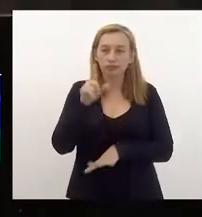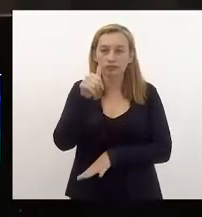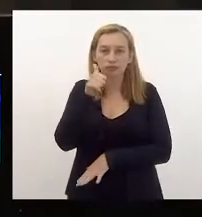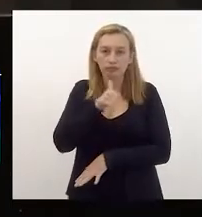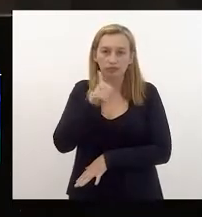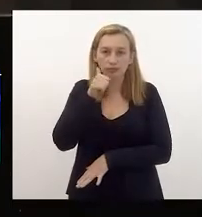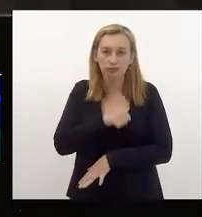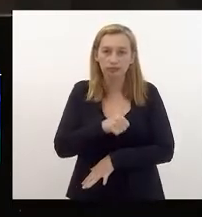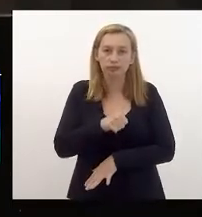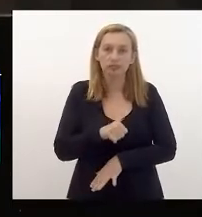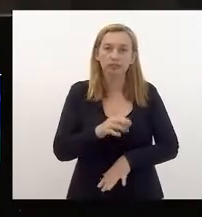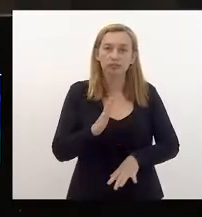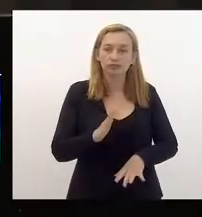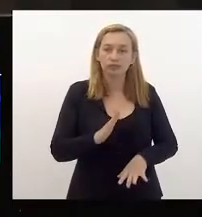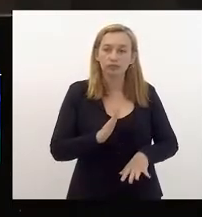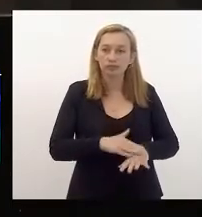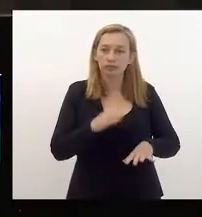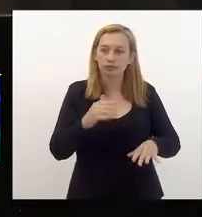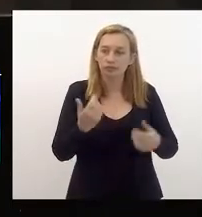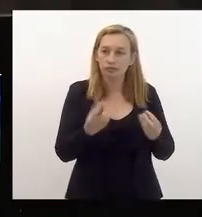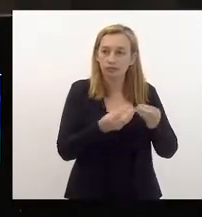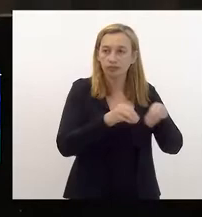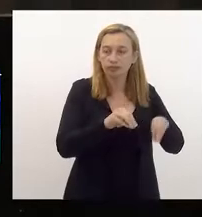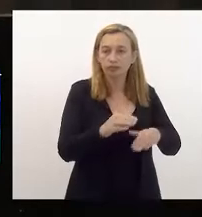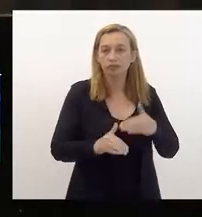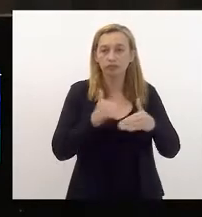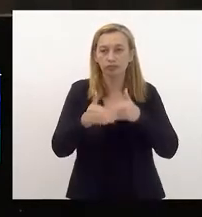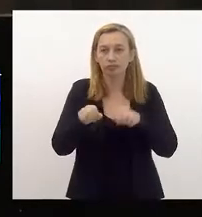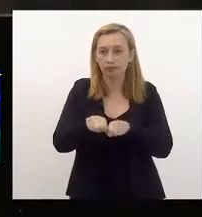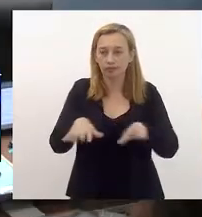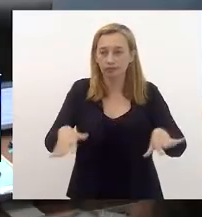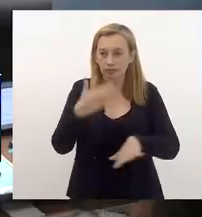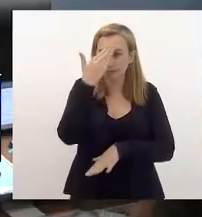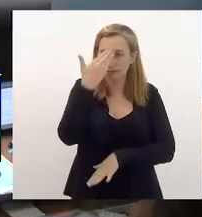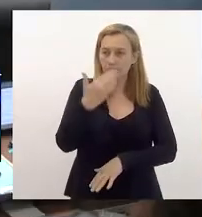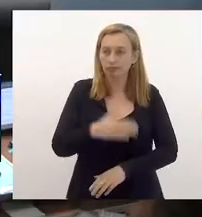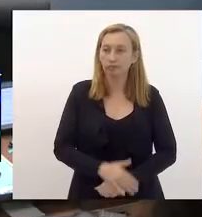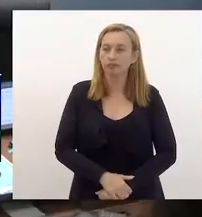são as mais impactadas nesse processo pandêmico. Obrigada.